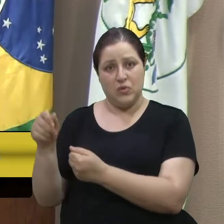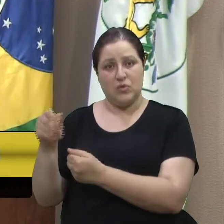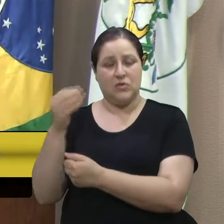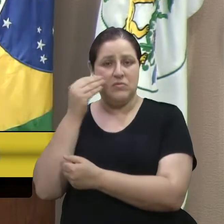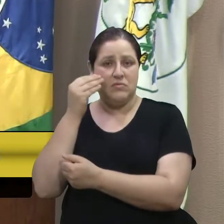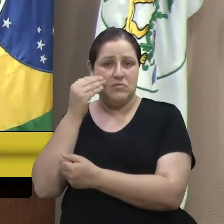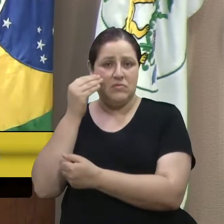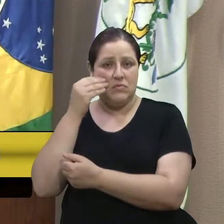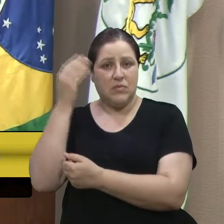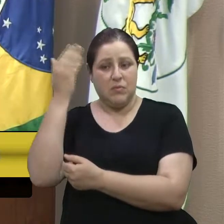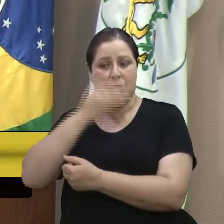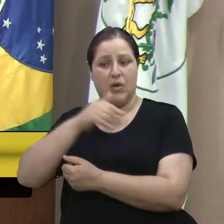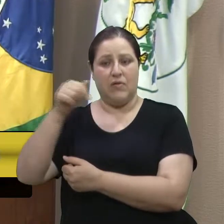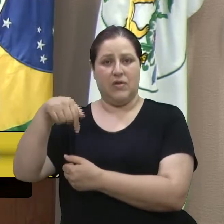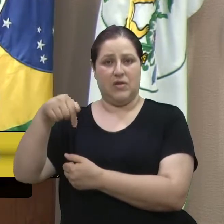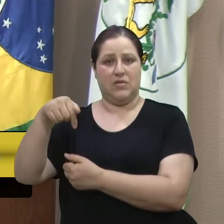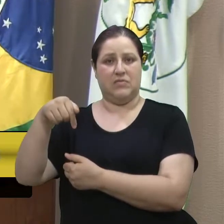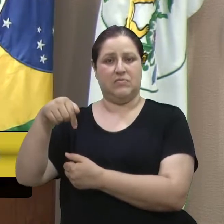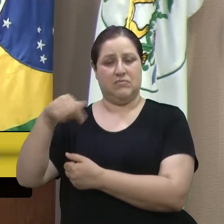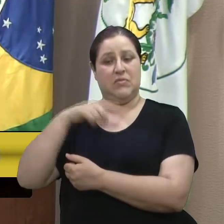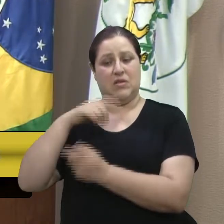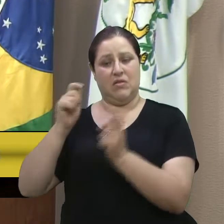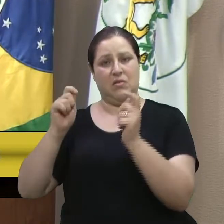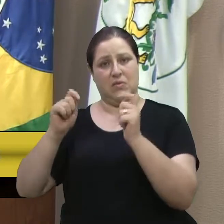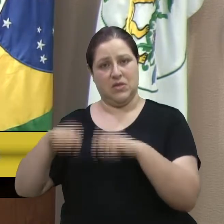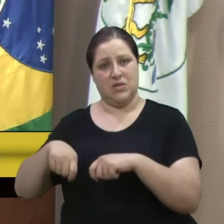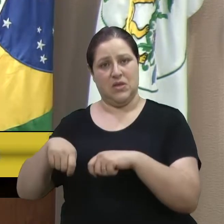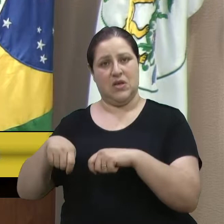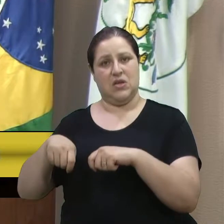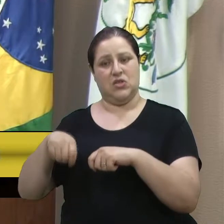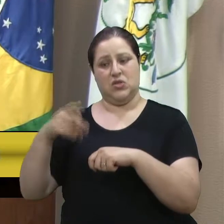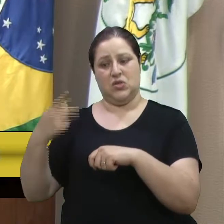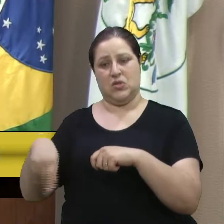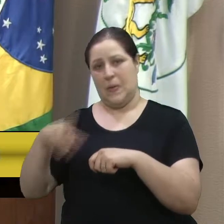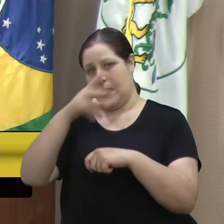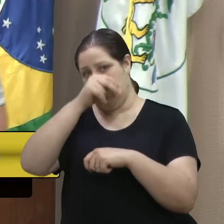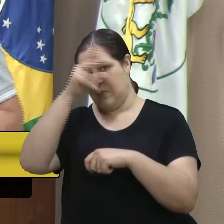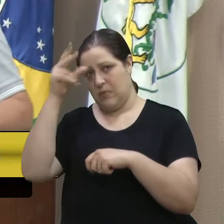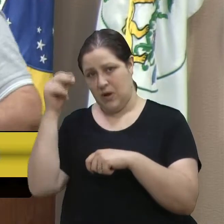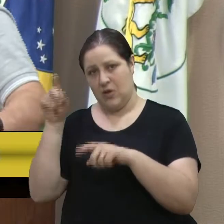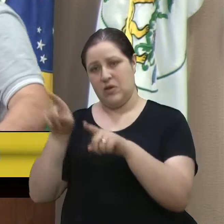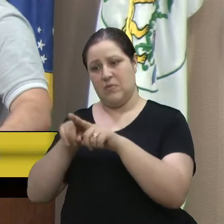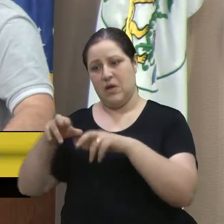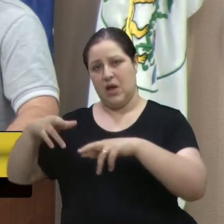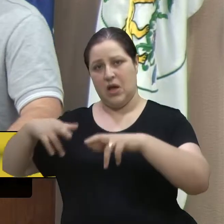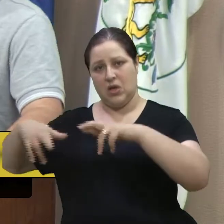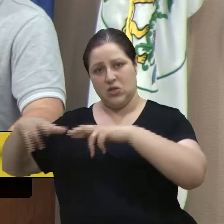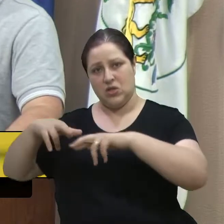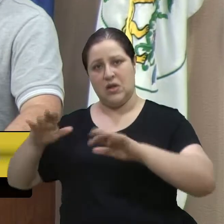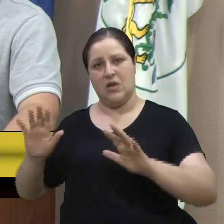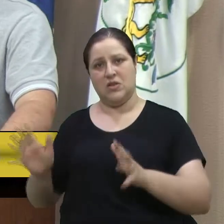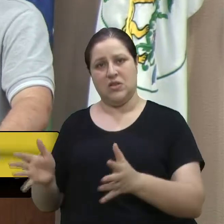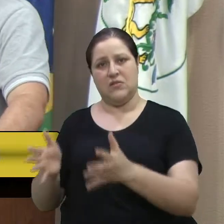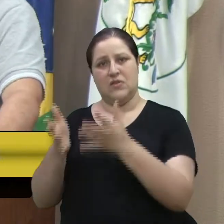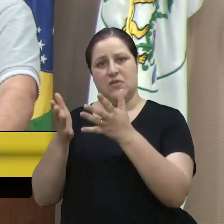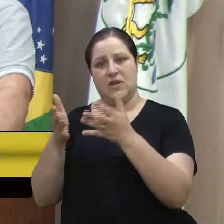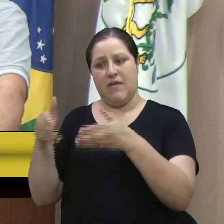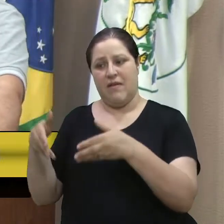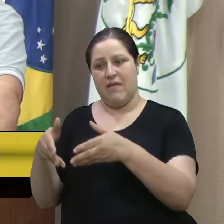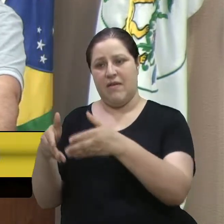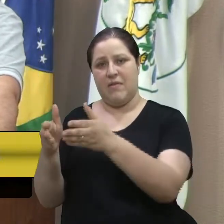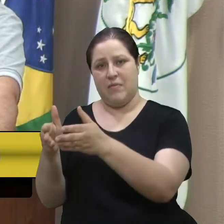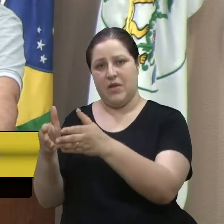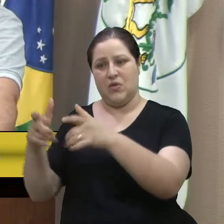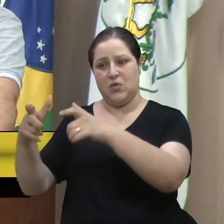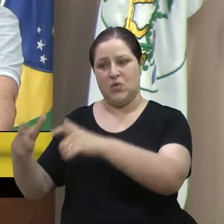estada deles aqui na cidade, que nós temos capacidade não só municipal, mas também regional, de desenvolver roteiros e